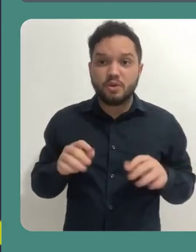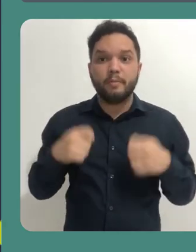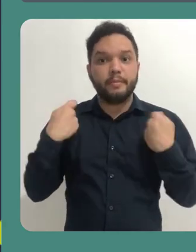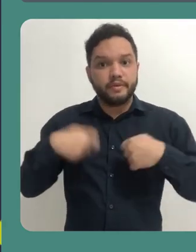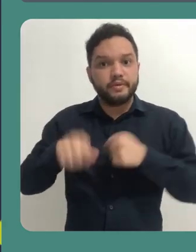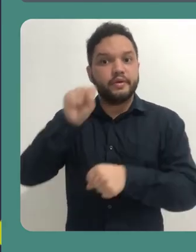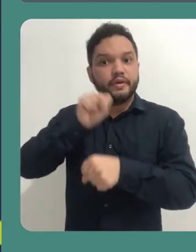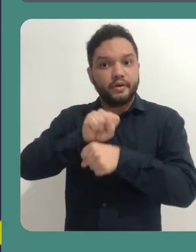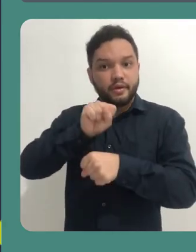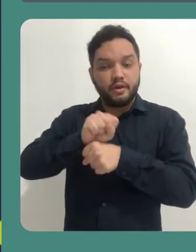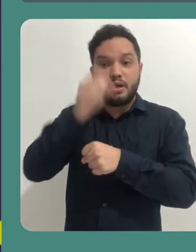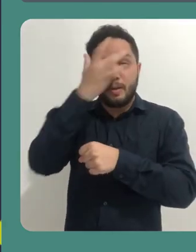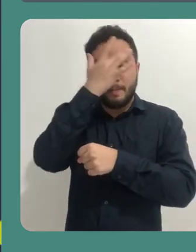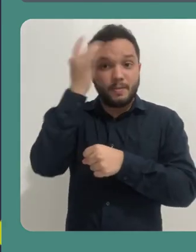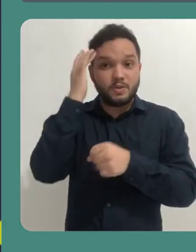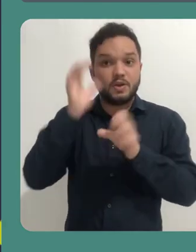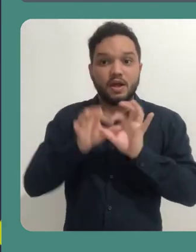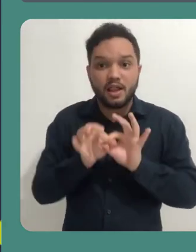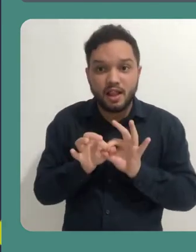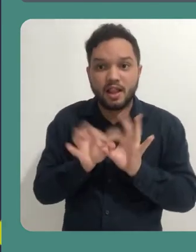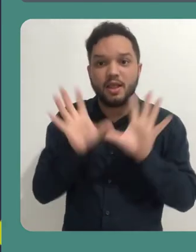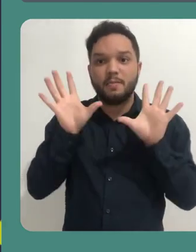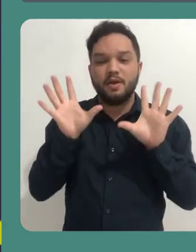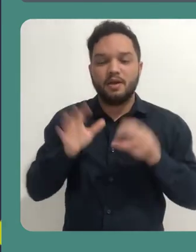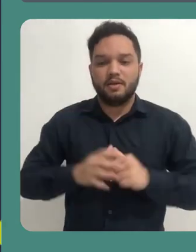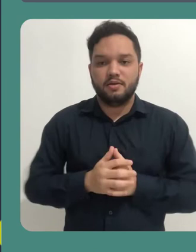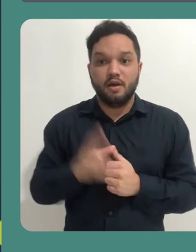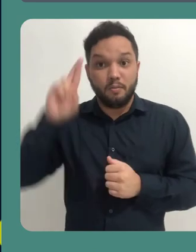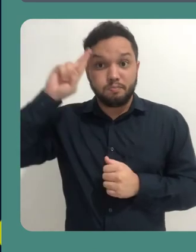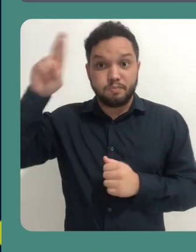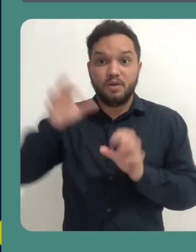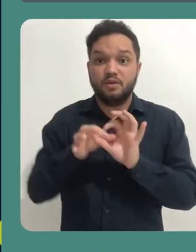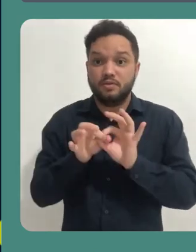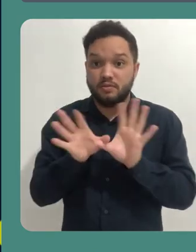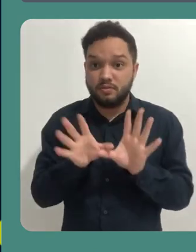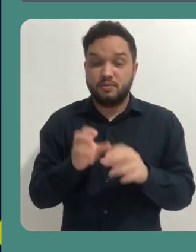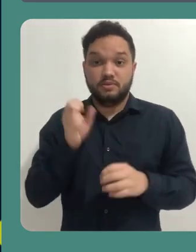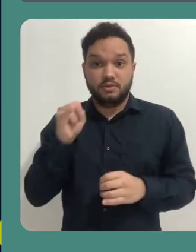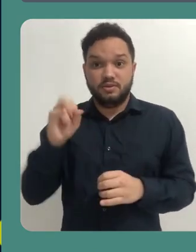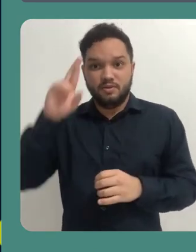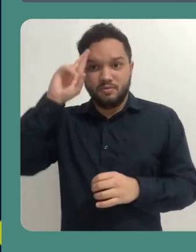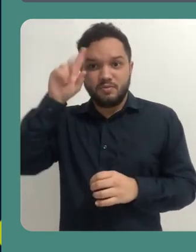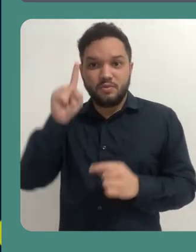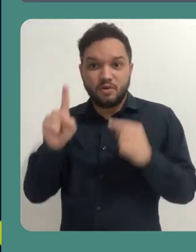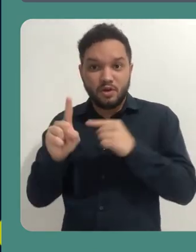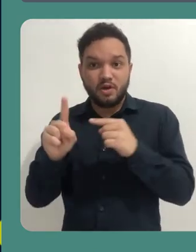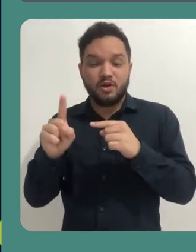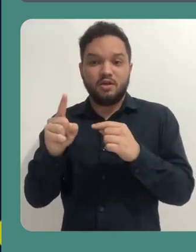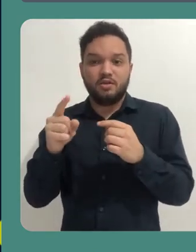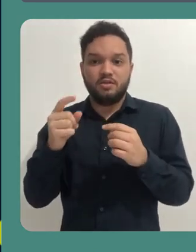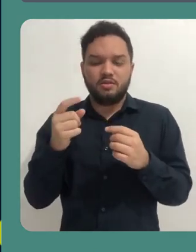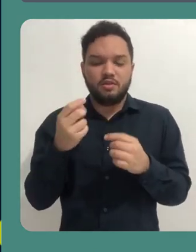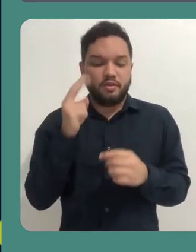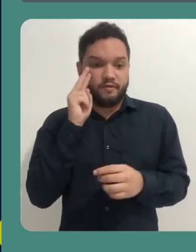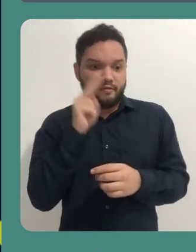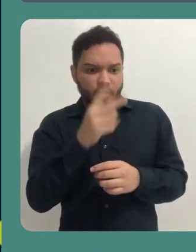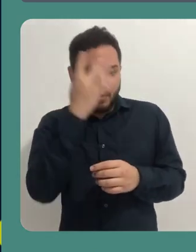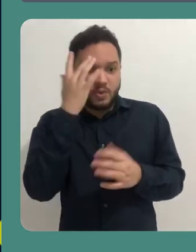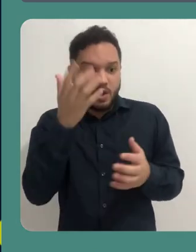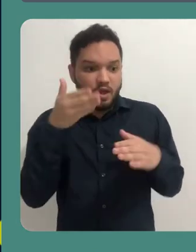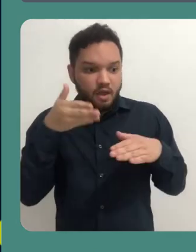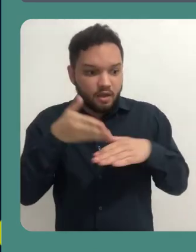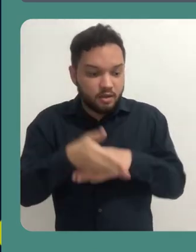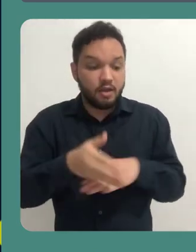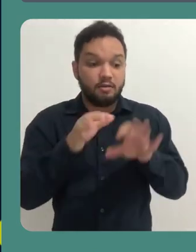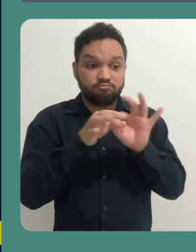Uma vez que o moderador recebe a mensagem e permite o ingresso desse usuário, a sala de webconferência